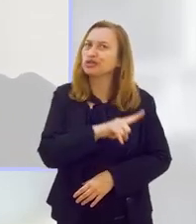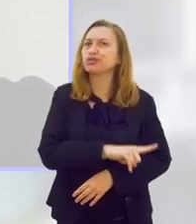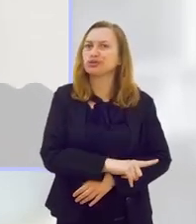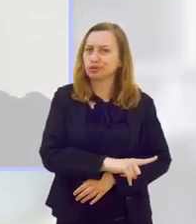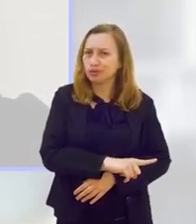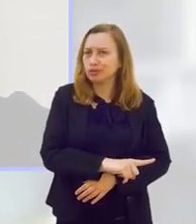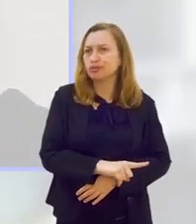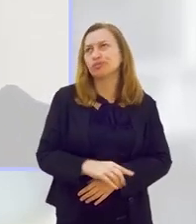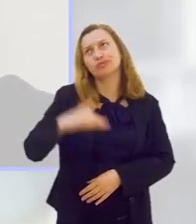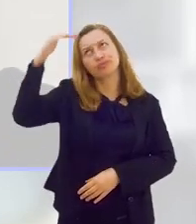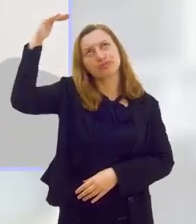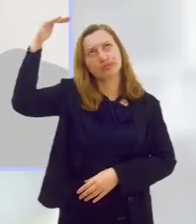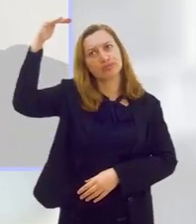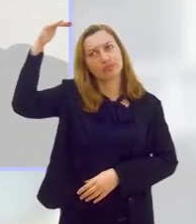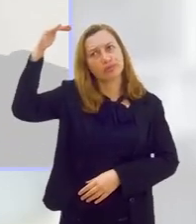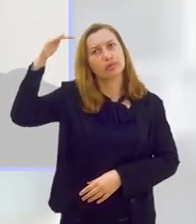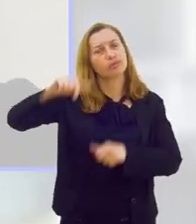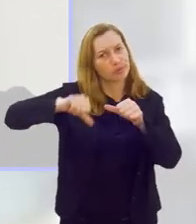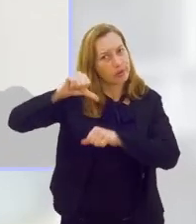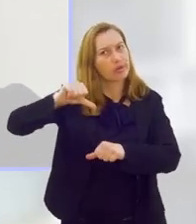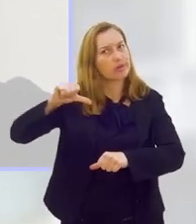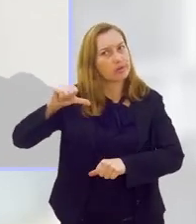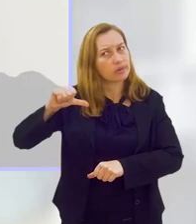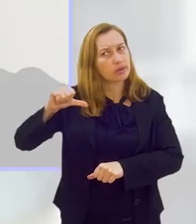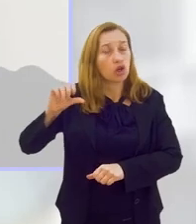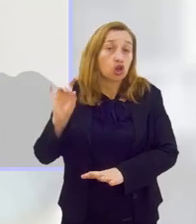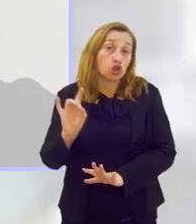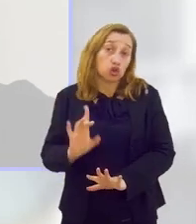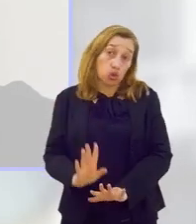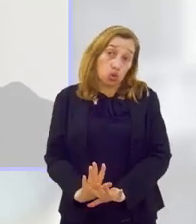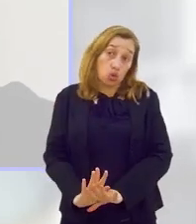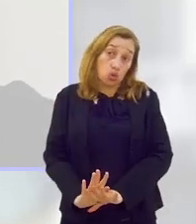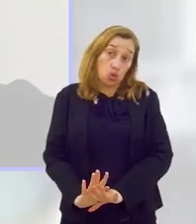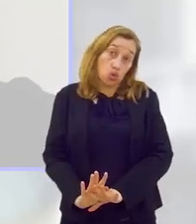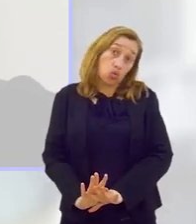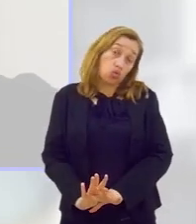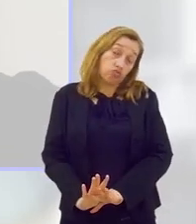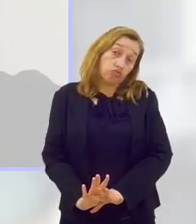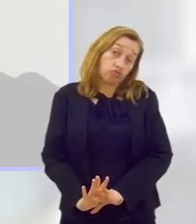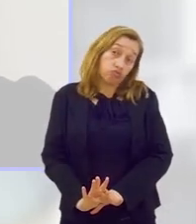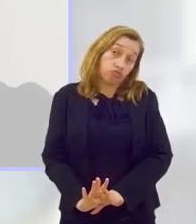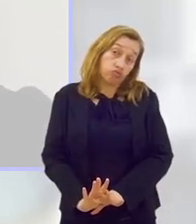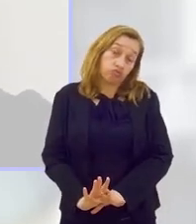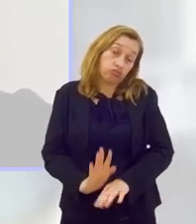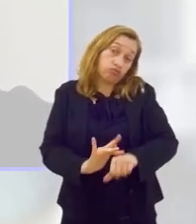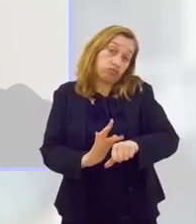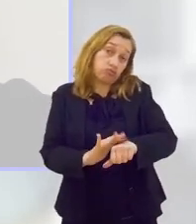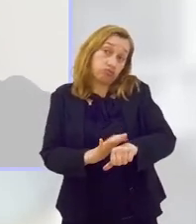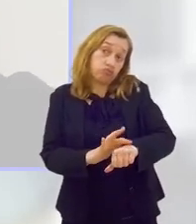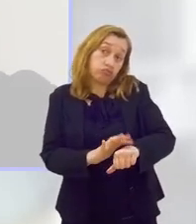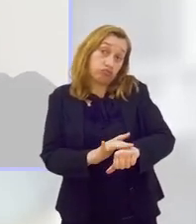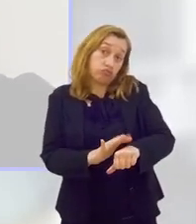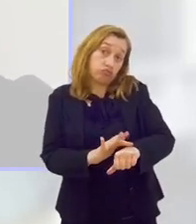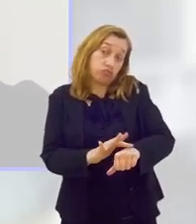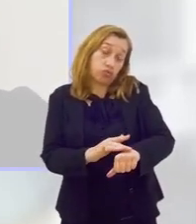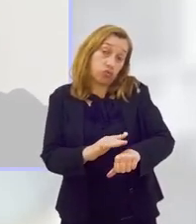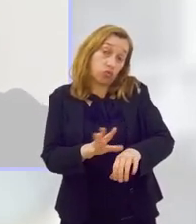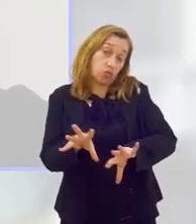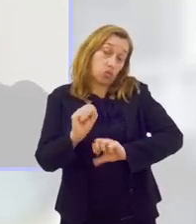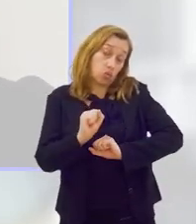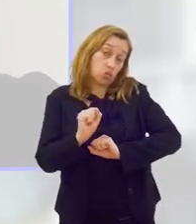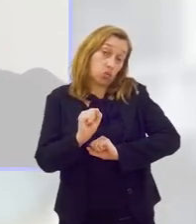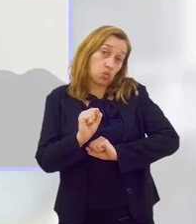dificilmente, na fase adulta, isso vai mudar, sabe? Só se, caso, haver uma doença, uma apareção de alguma